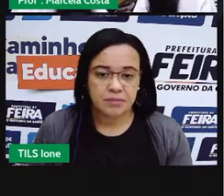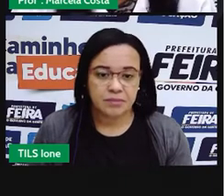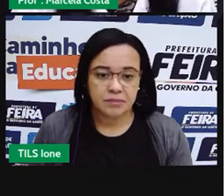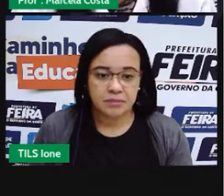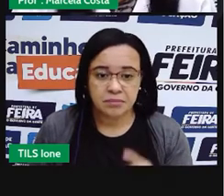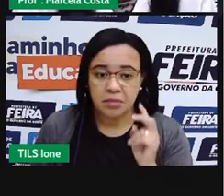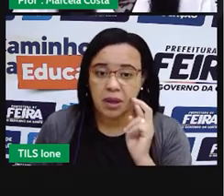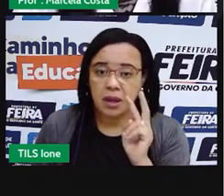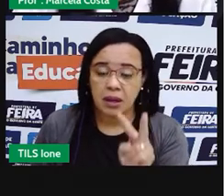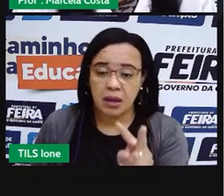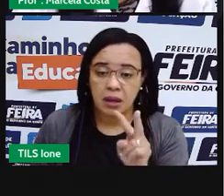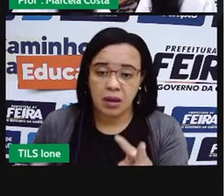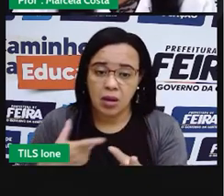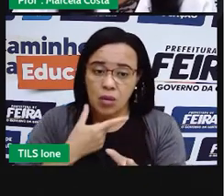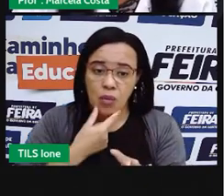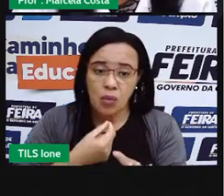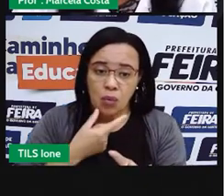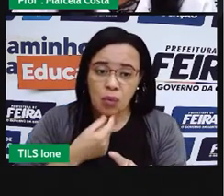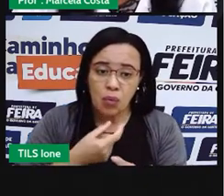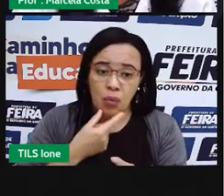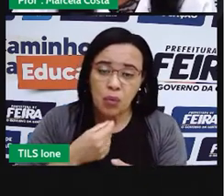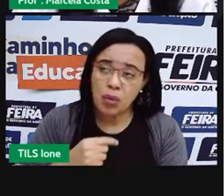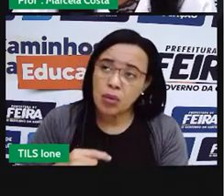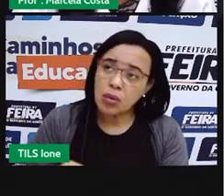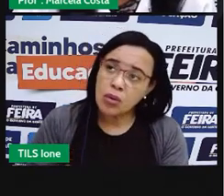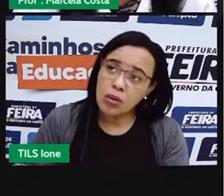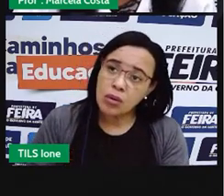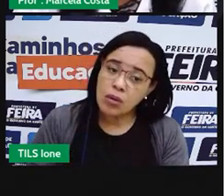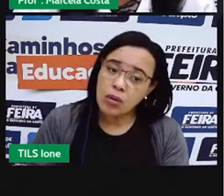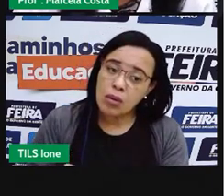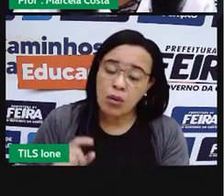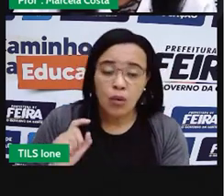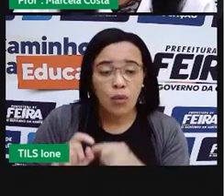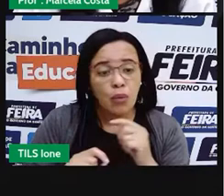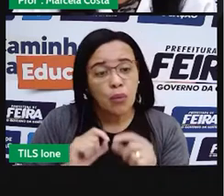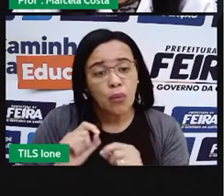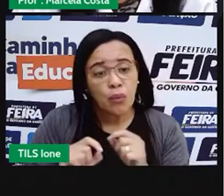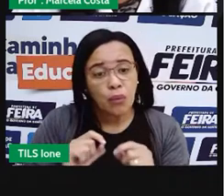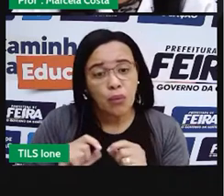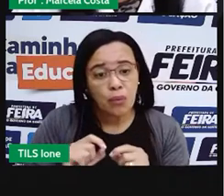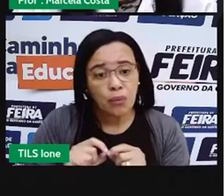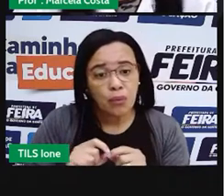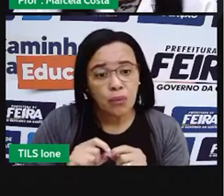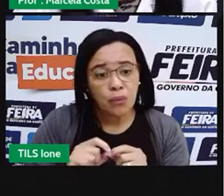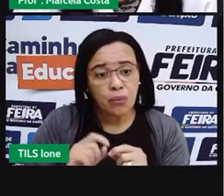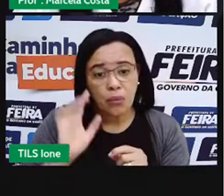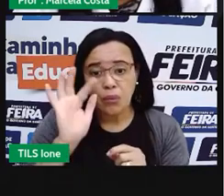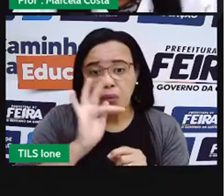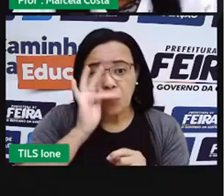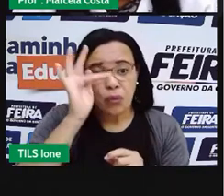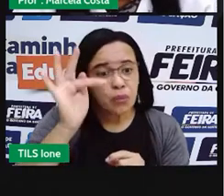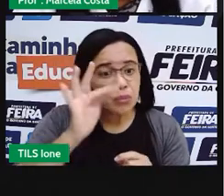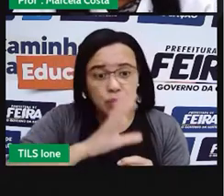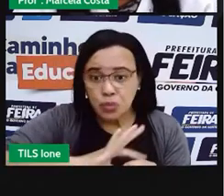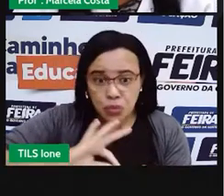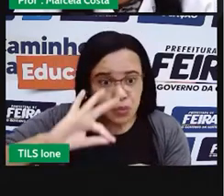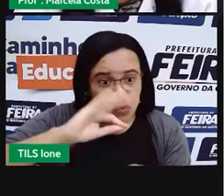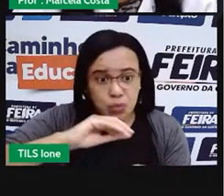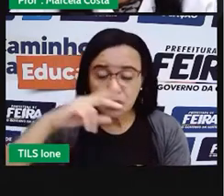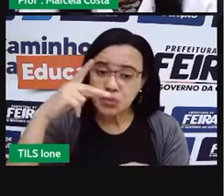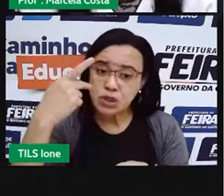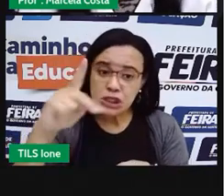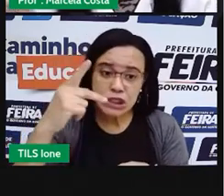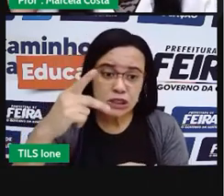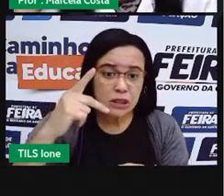pequenininho, tá aqui uma criança, né? Uma criança pequena e o pai mesmo lá na cintura.